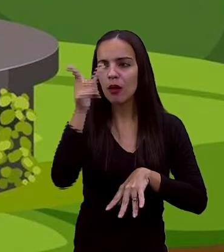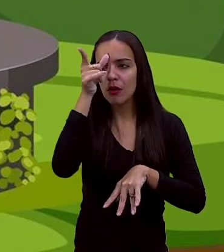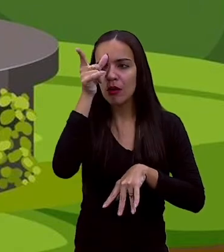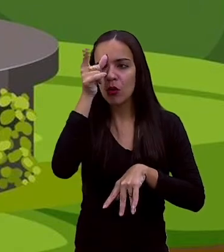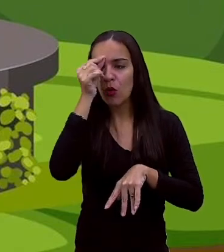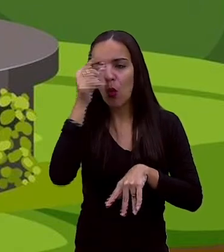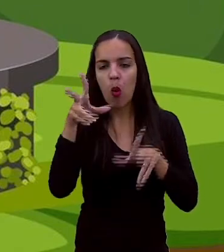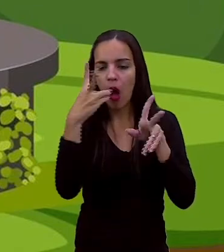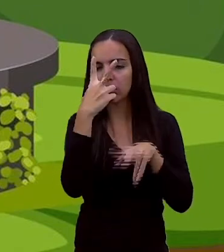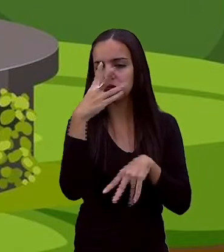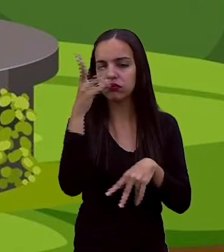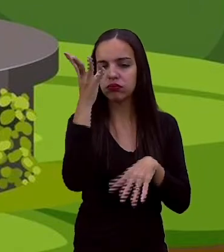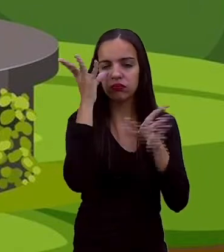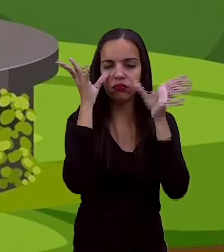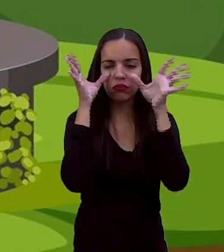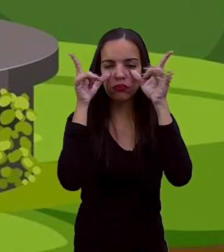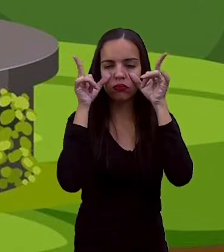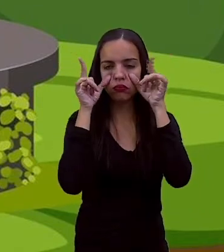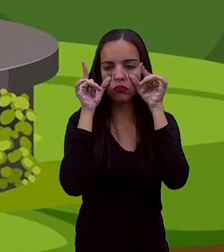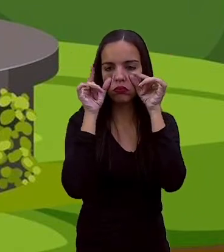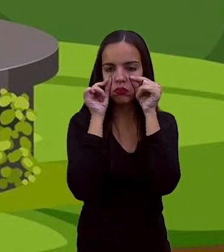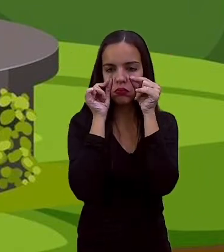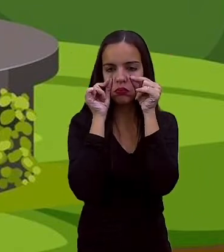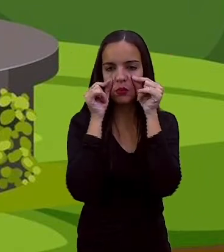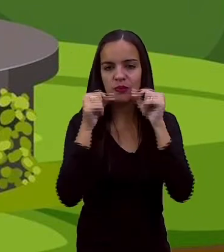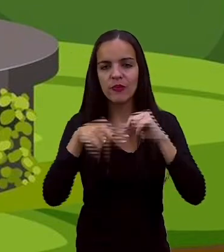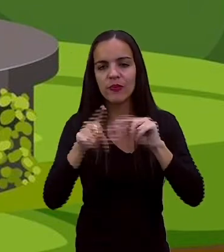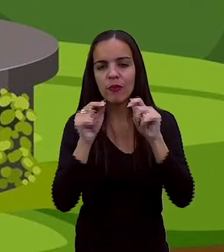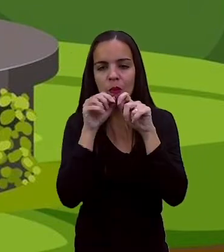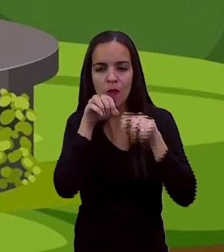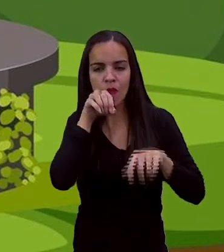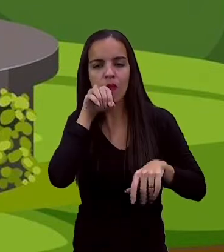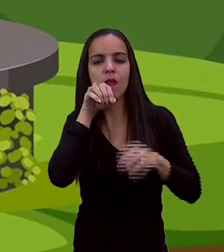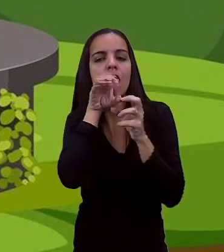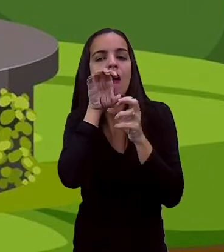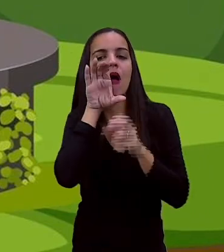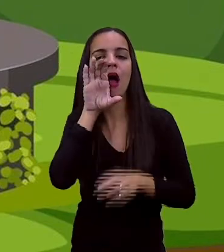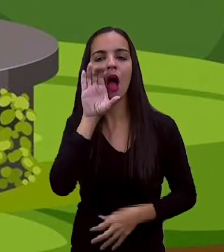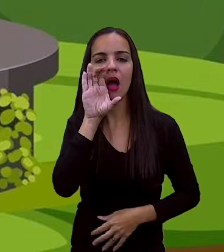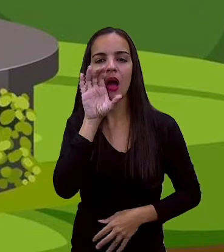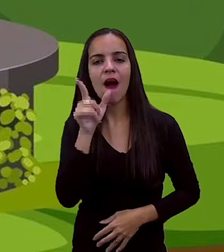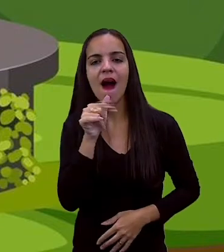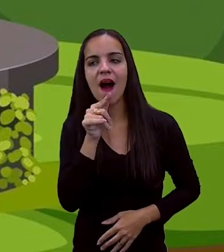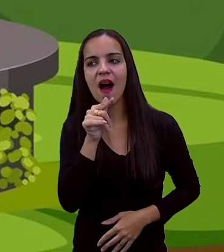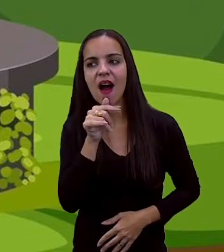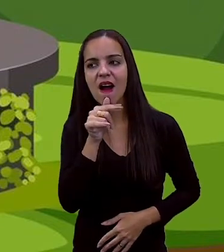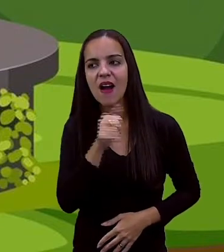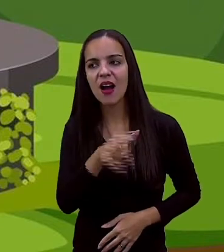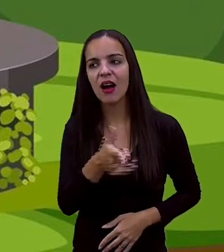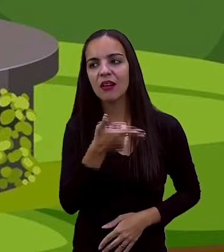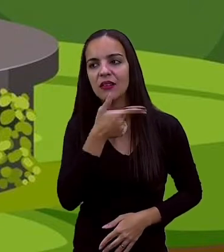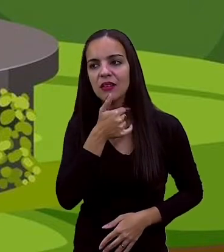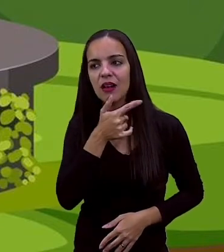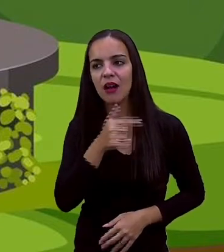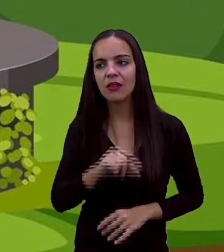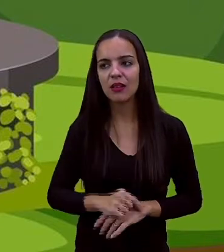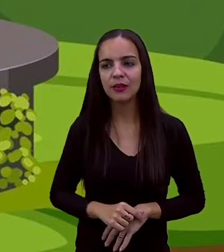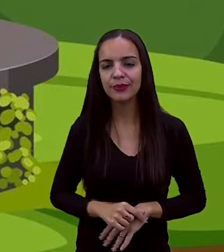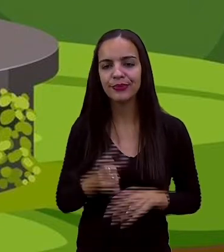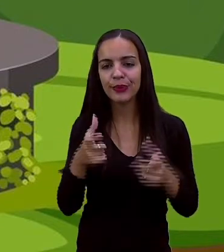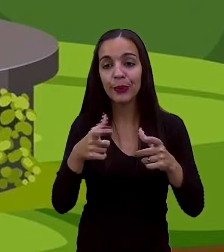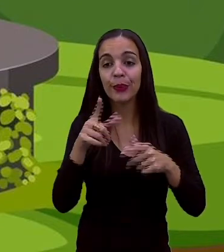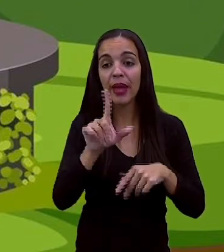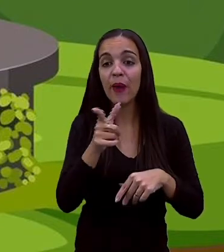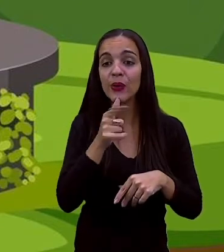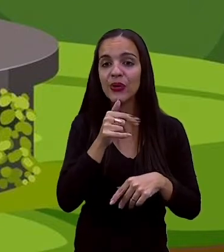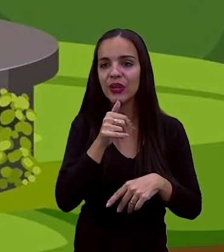Ele fechou os olhos, entreabriu os lábios e colocou-os ferozmente no orifício de onde jorrava água.